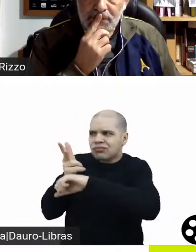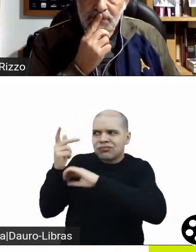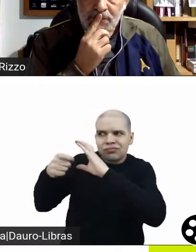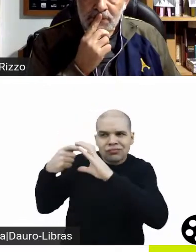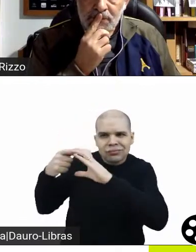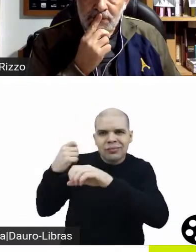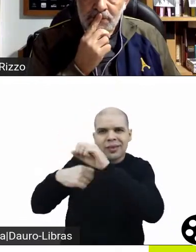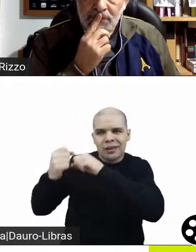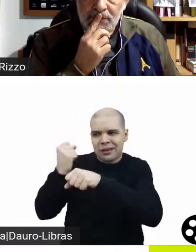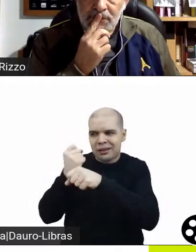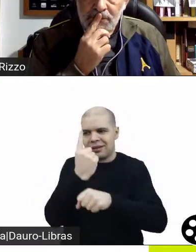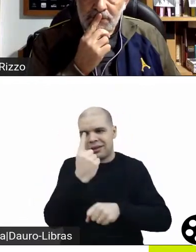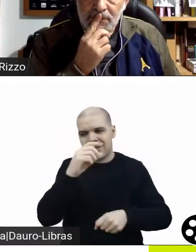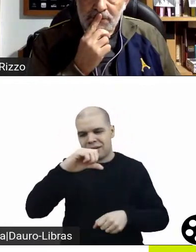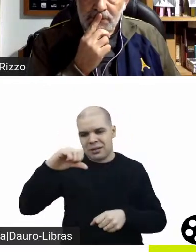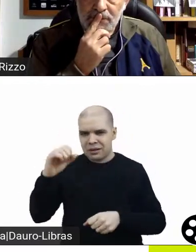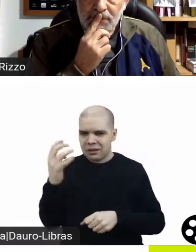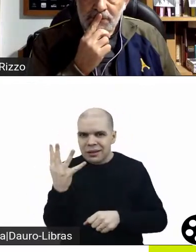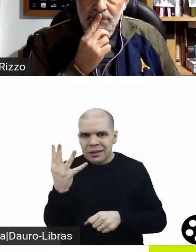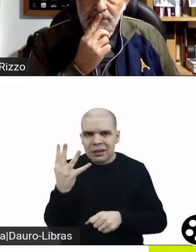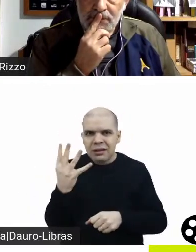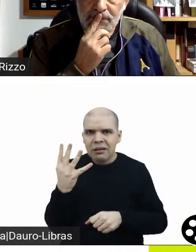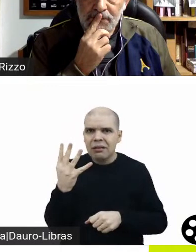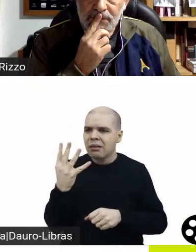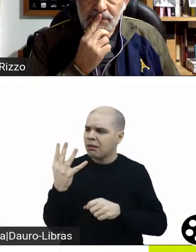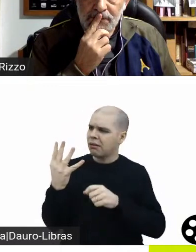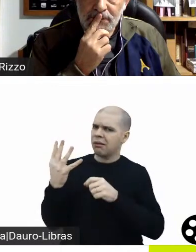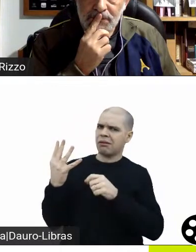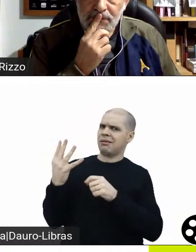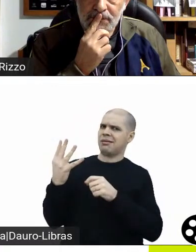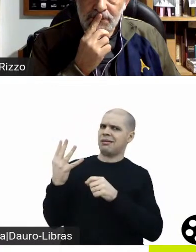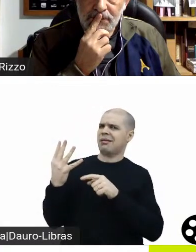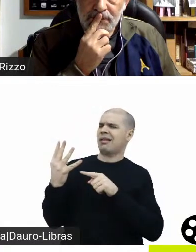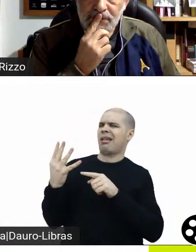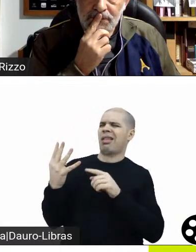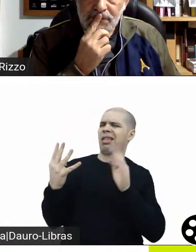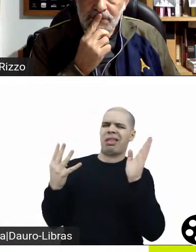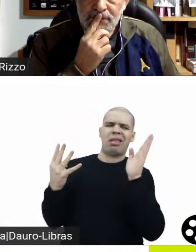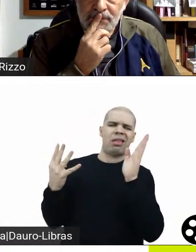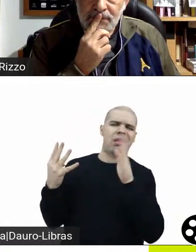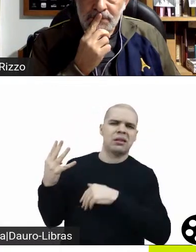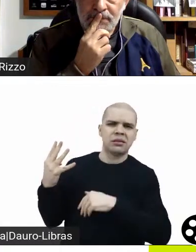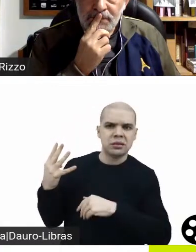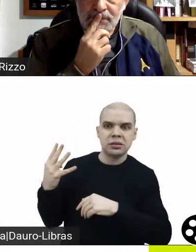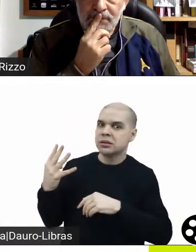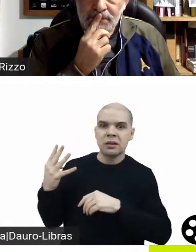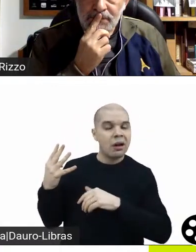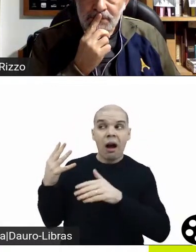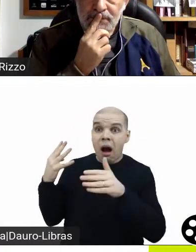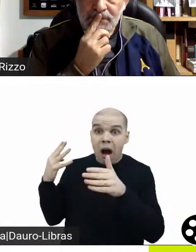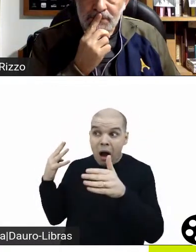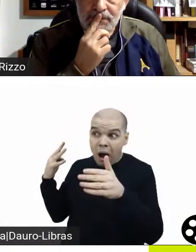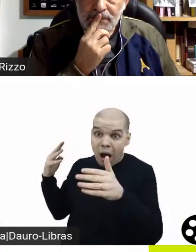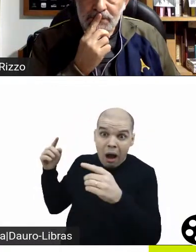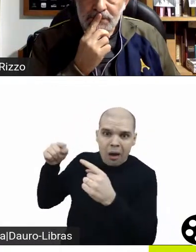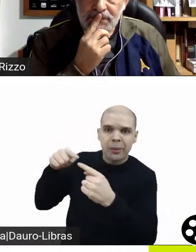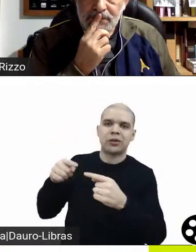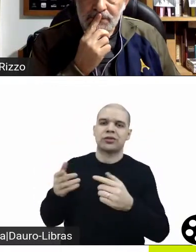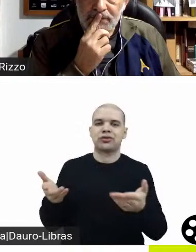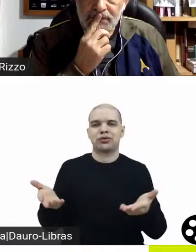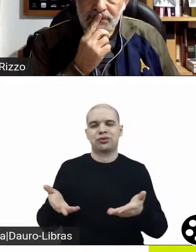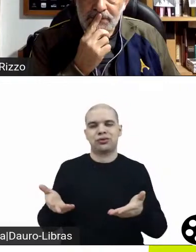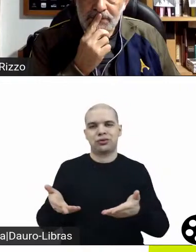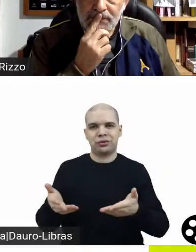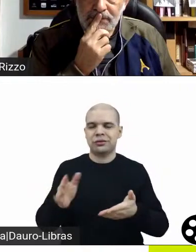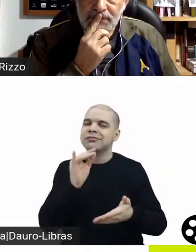construção de personagem, eles já traziam isso. Quais são as falhas na Muriel? Como eu me identifico com ela, e o que eu posso trazer